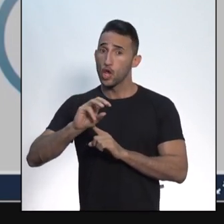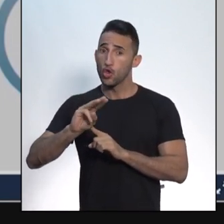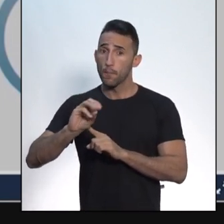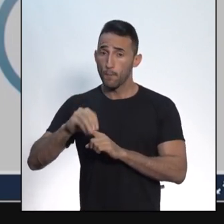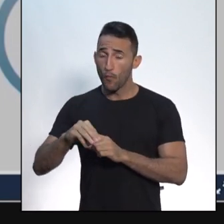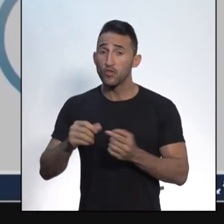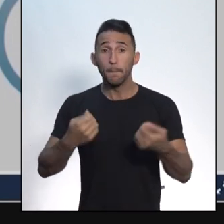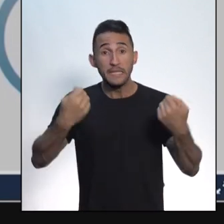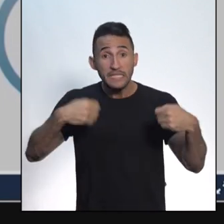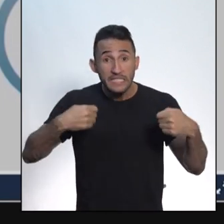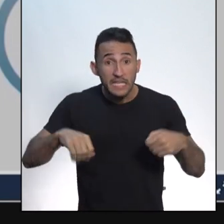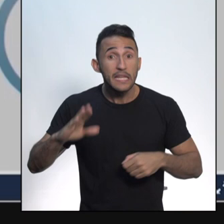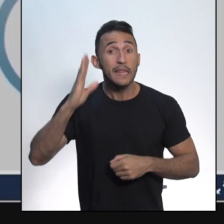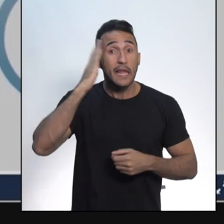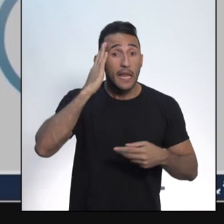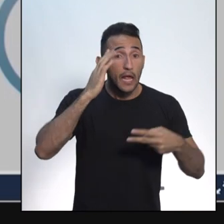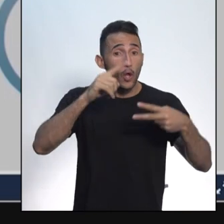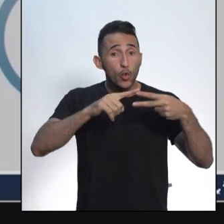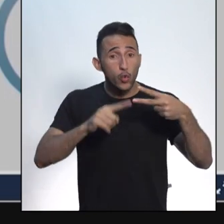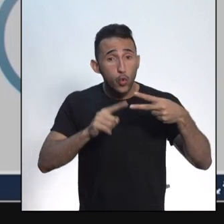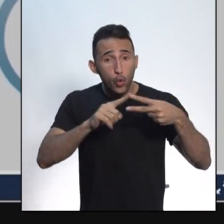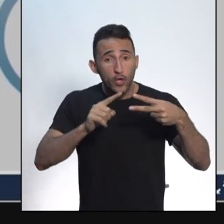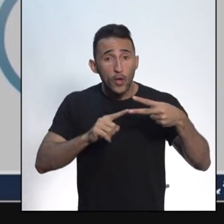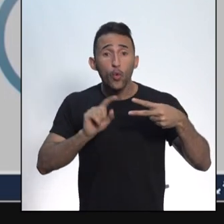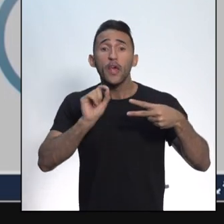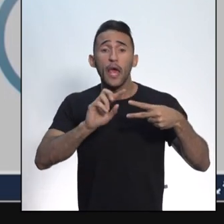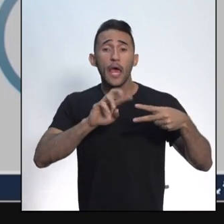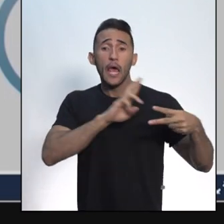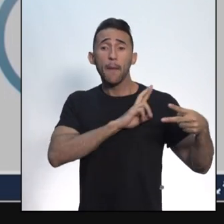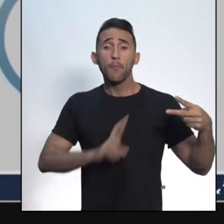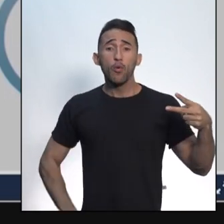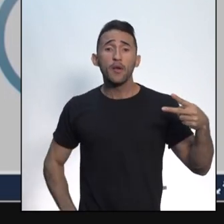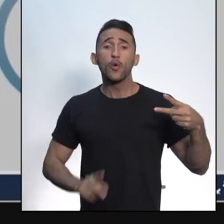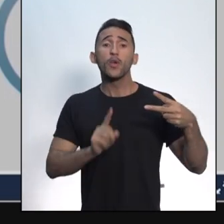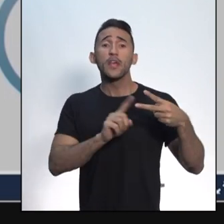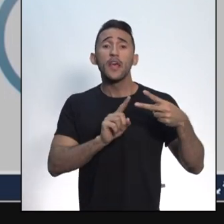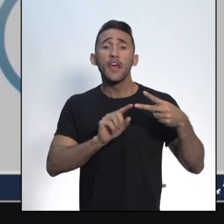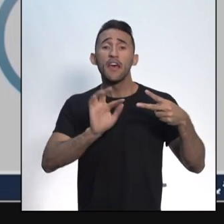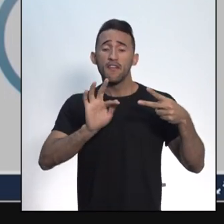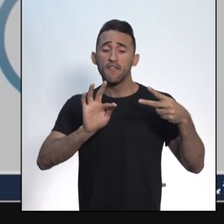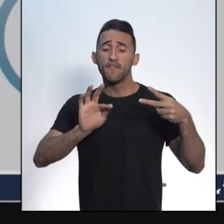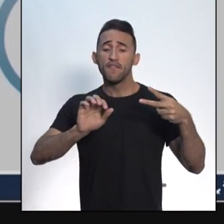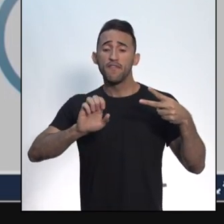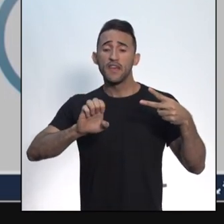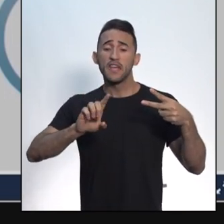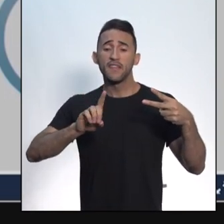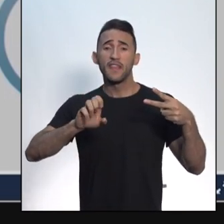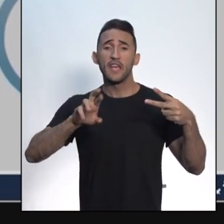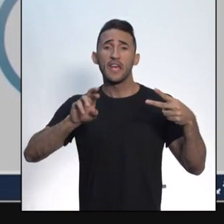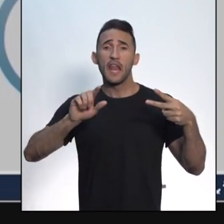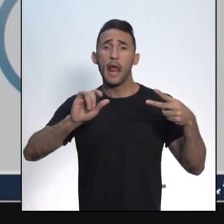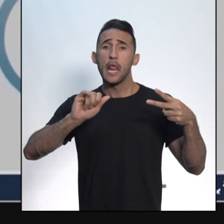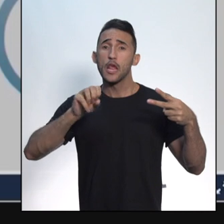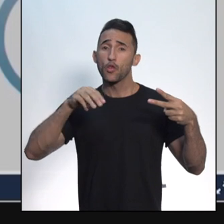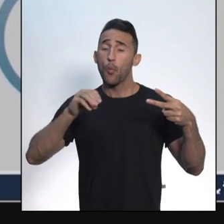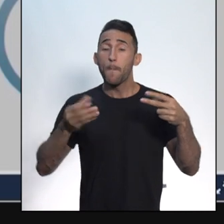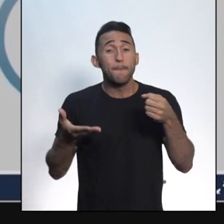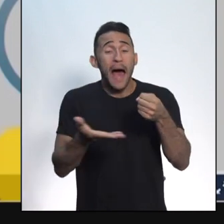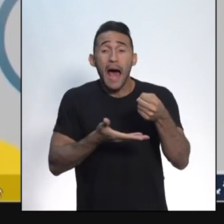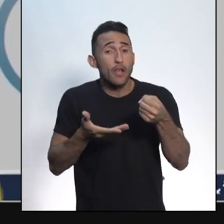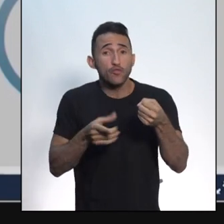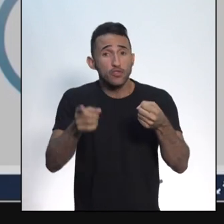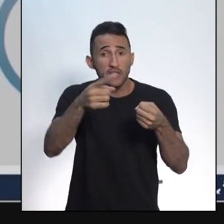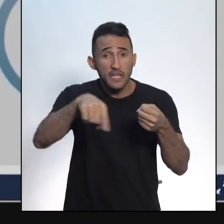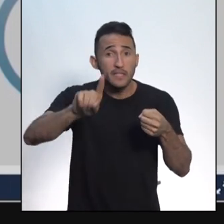esses dois conceitos, República e Federalismo, isto é o básico que você deve saber na aula de hoje. Então